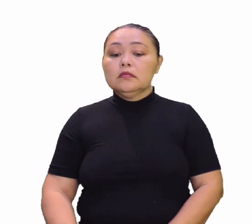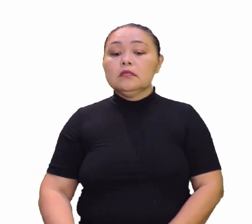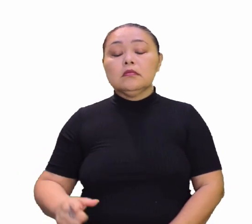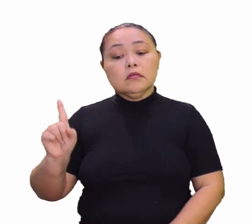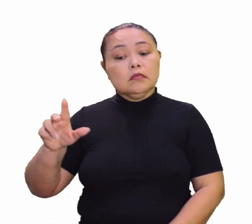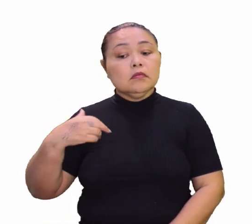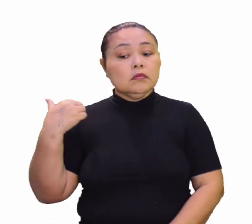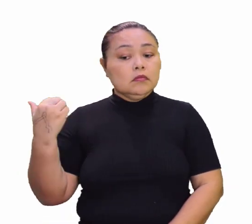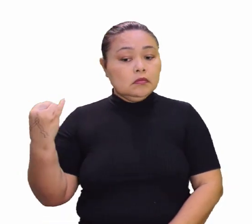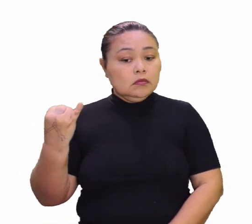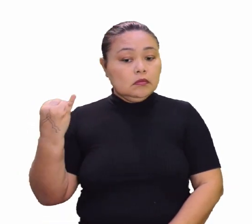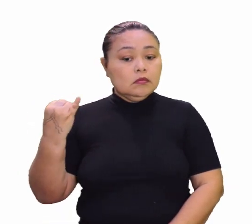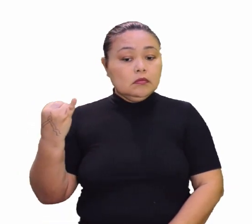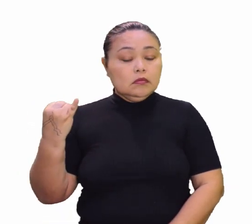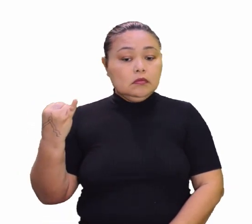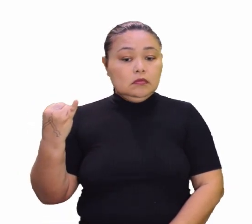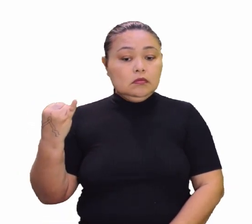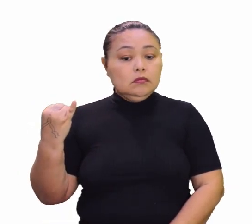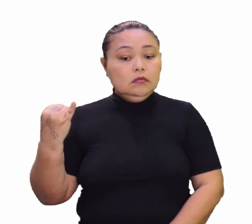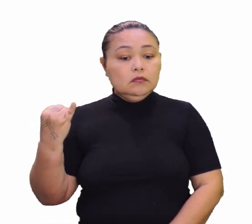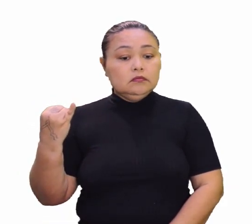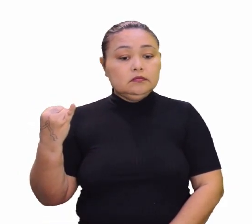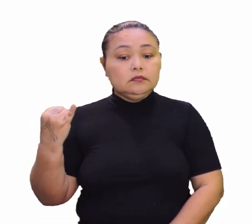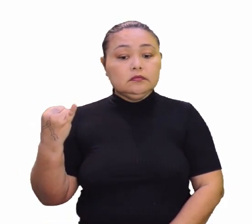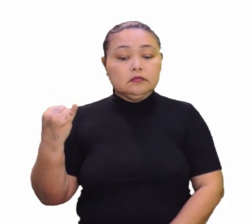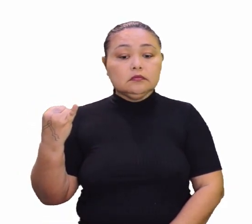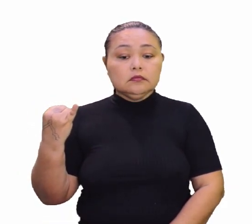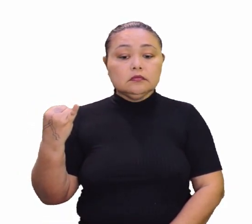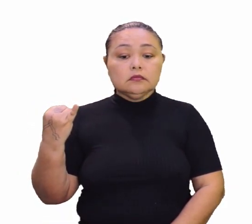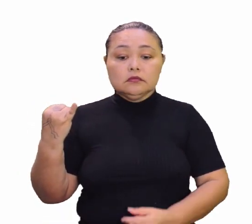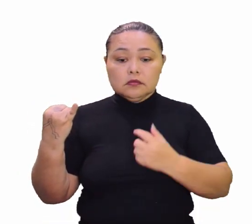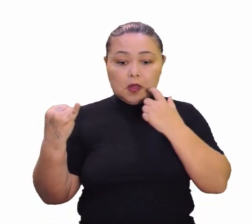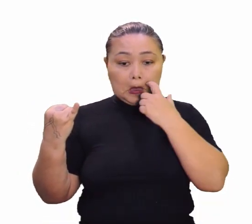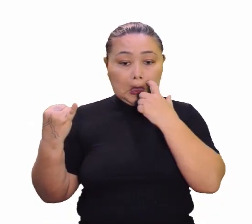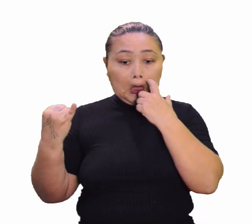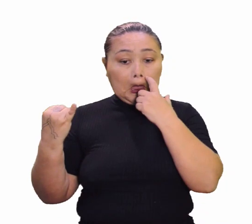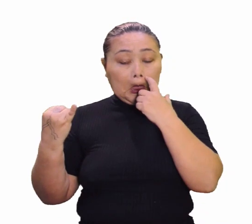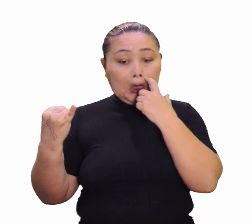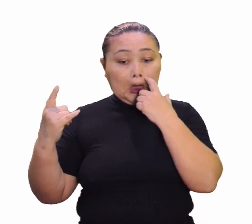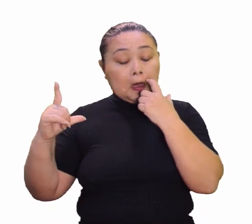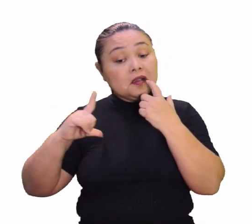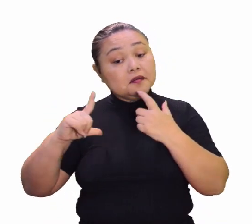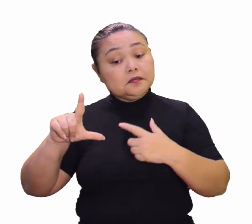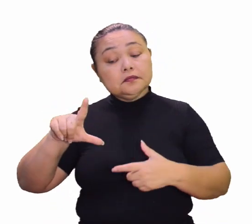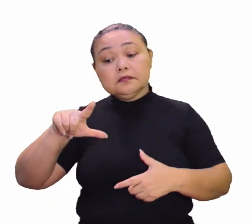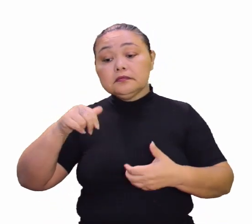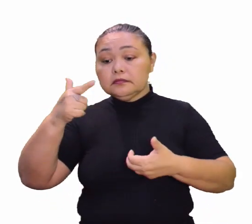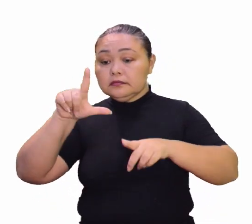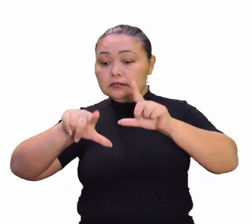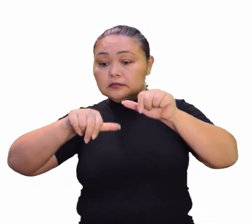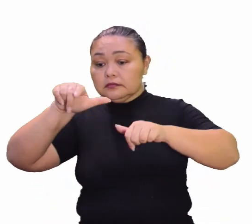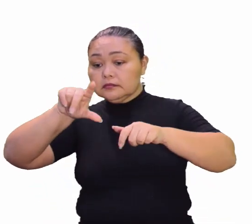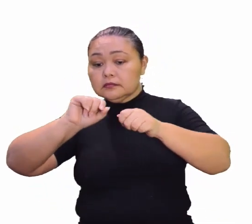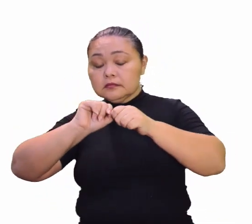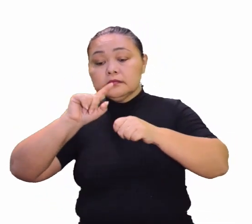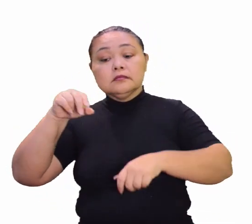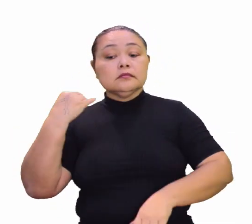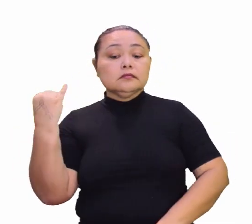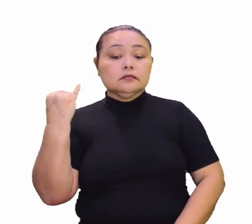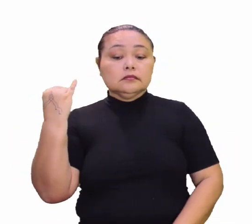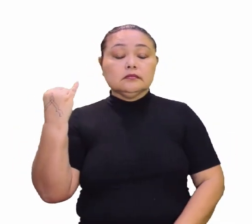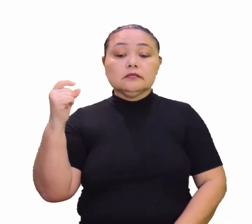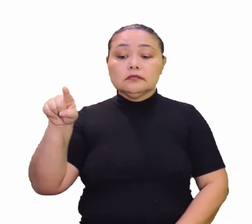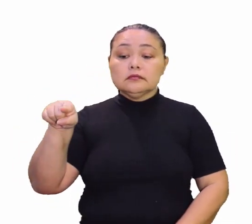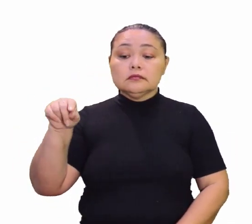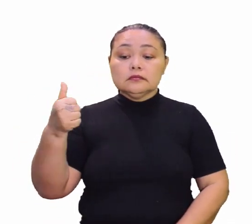isso aqui é muito importante. Importante, eu, particularmente, Rogério, se eu tivesse que eleger uma coisa muito importante aqui,